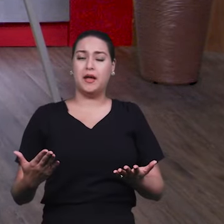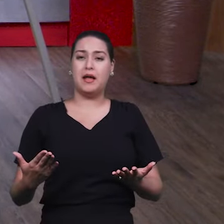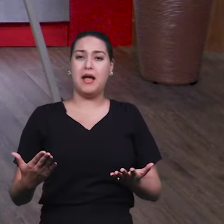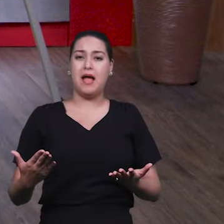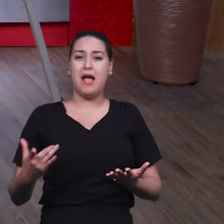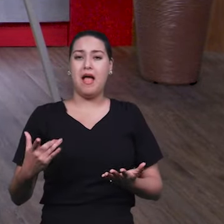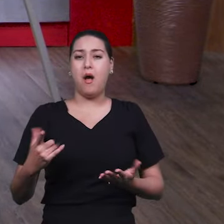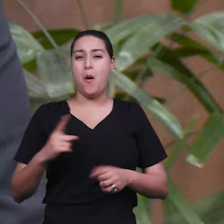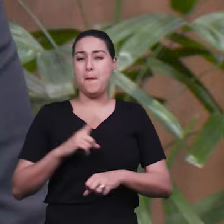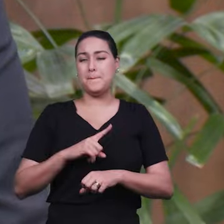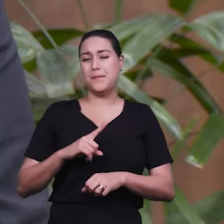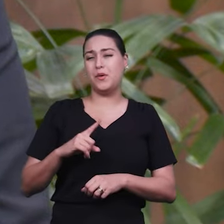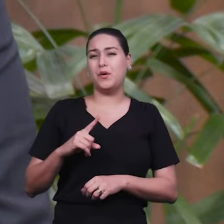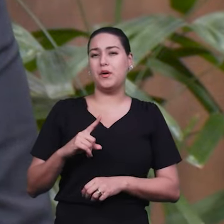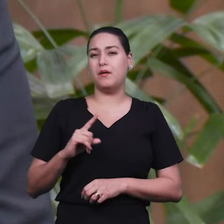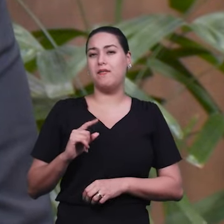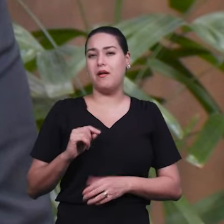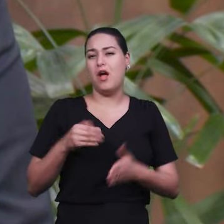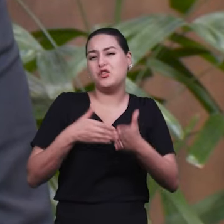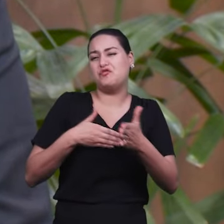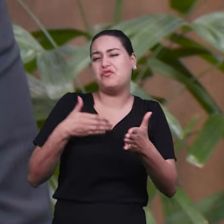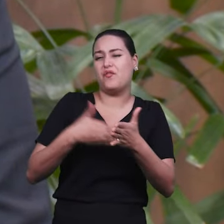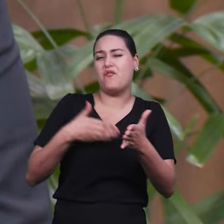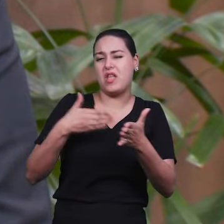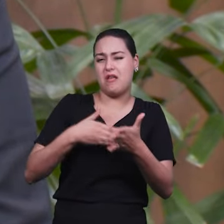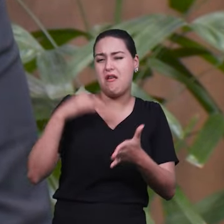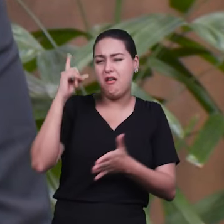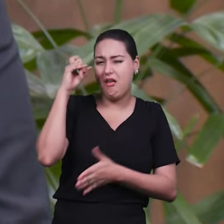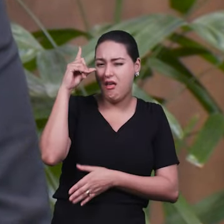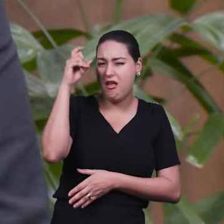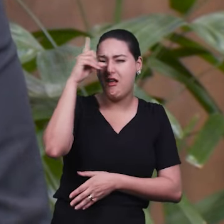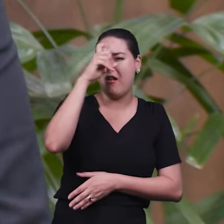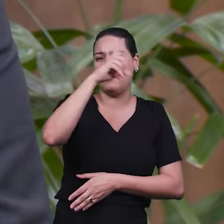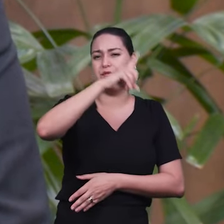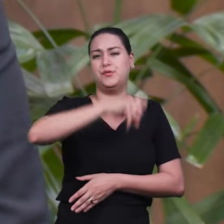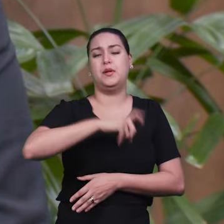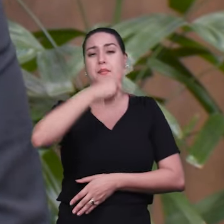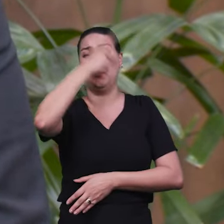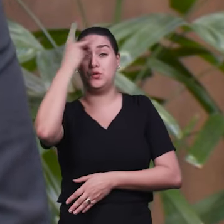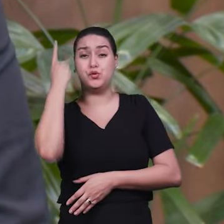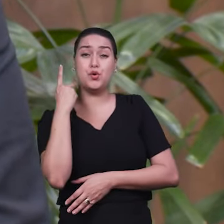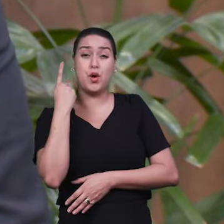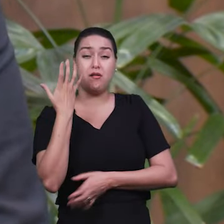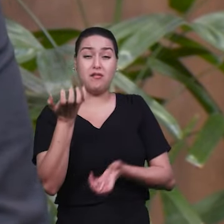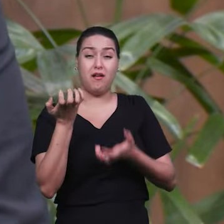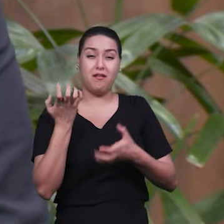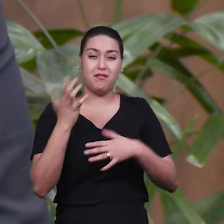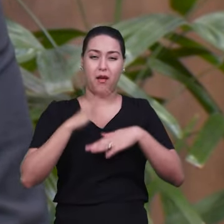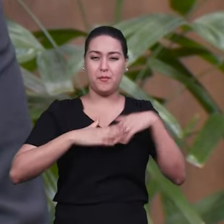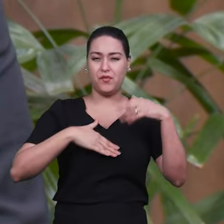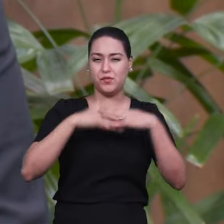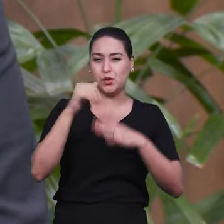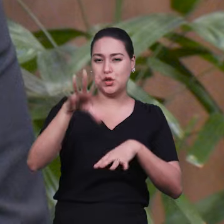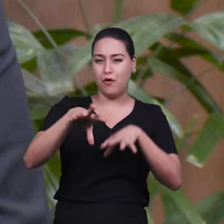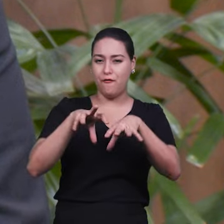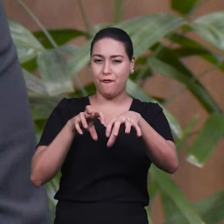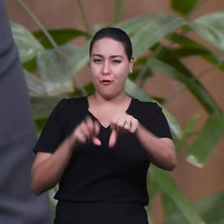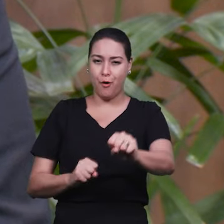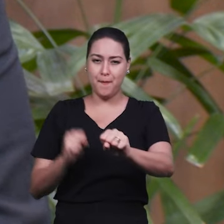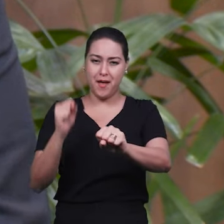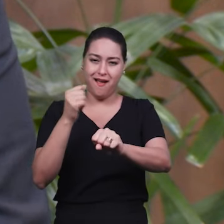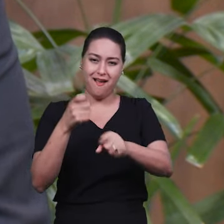e trilha, né, esse caminho da formação musical? Principais desafios enfrentados